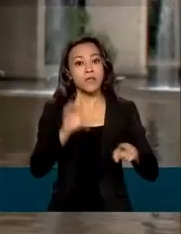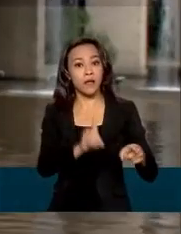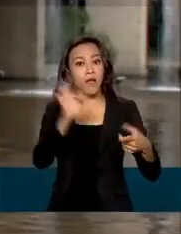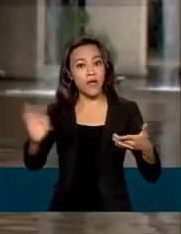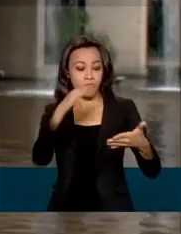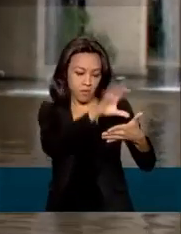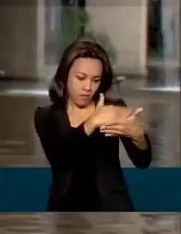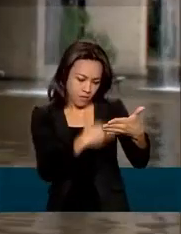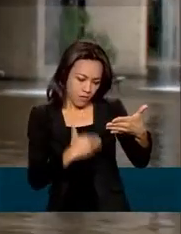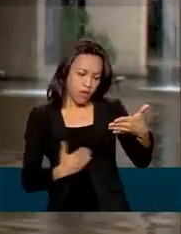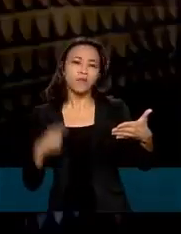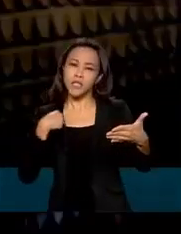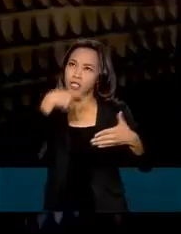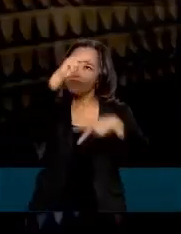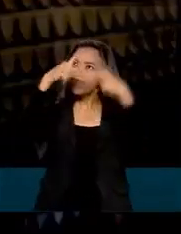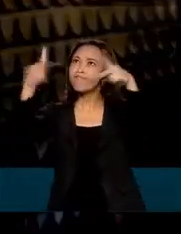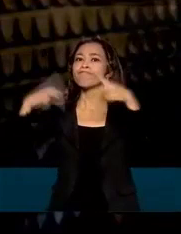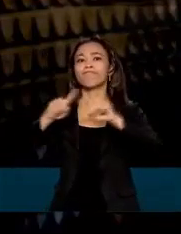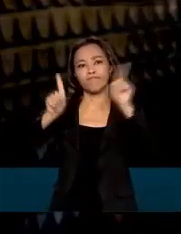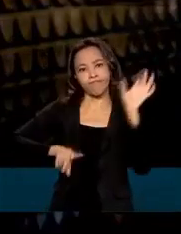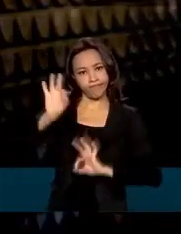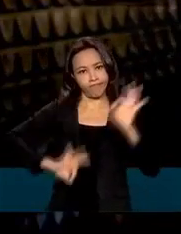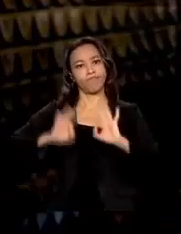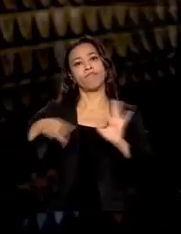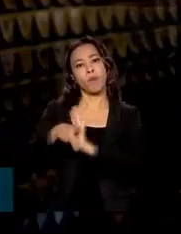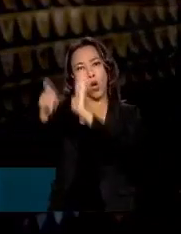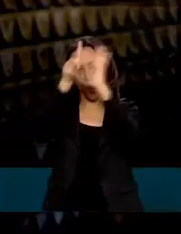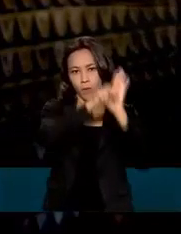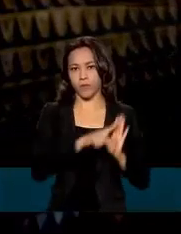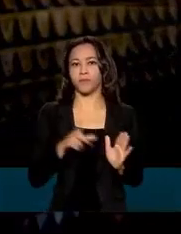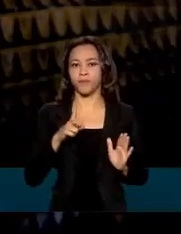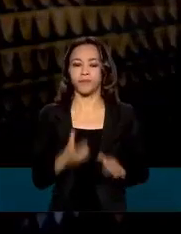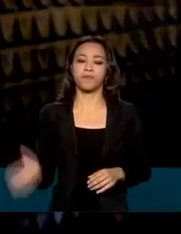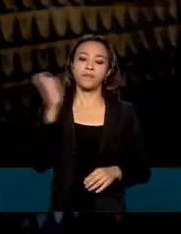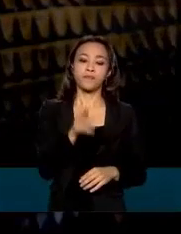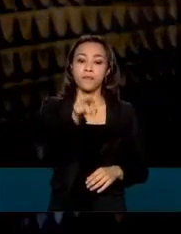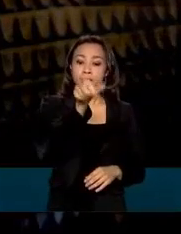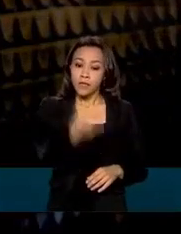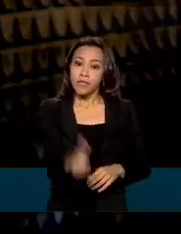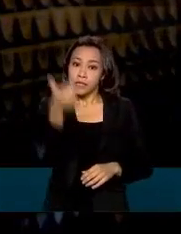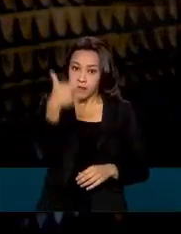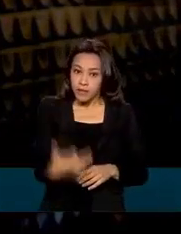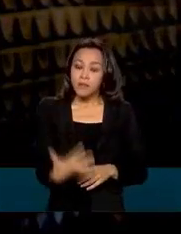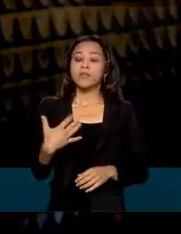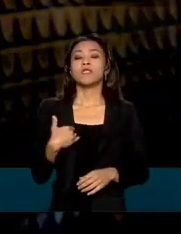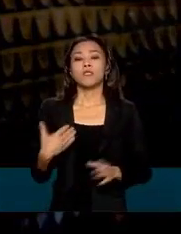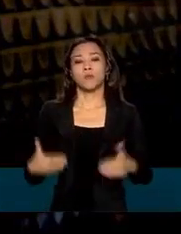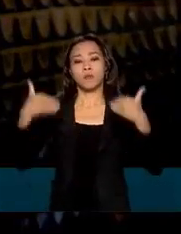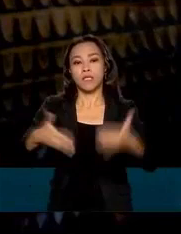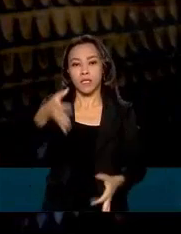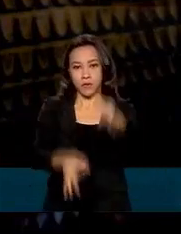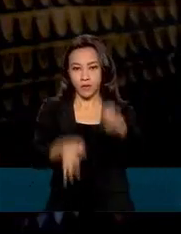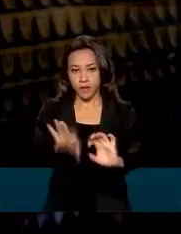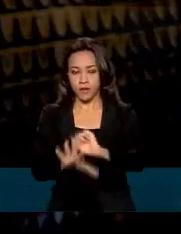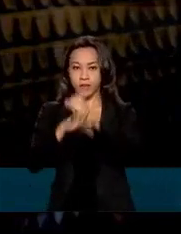seus respectivos planos Após um período de discussões e contribuições da sociedade O Ministério da Justiça e Segurança Pública